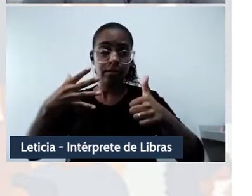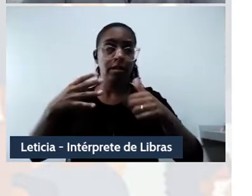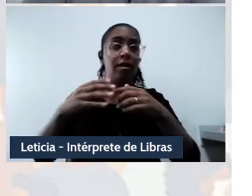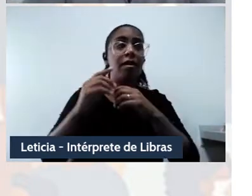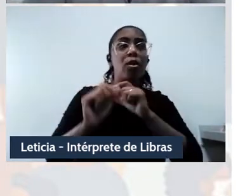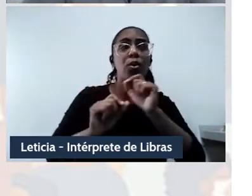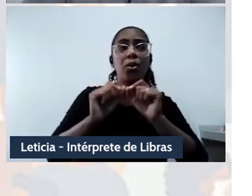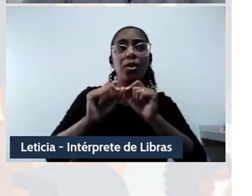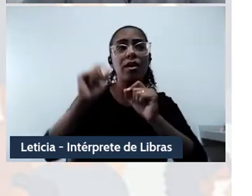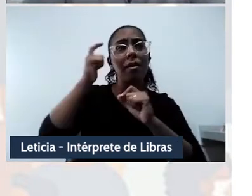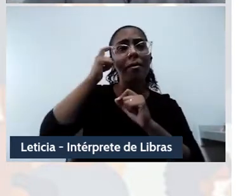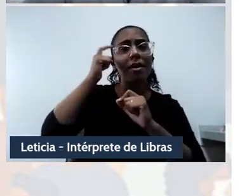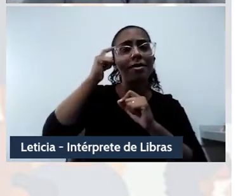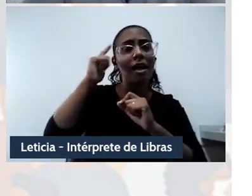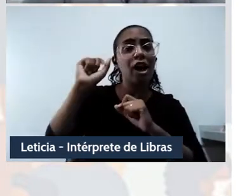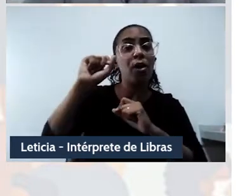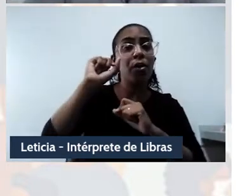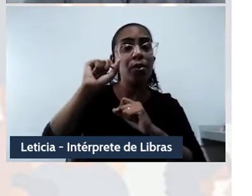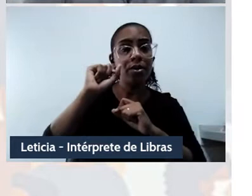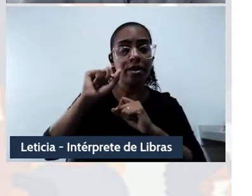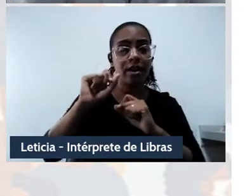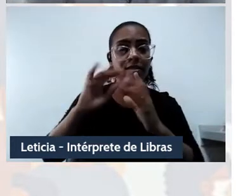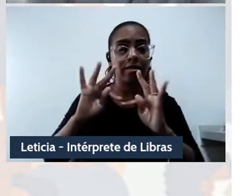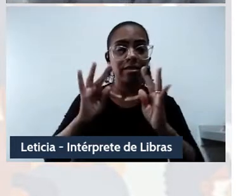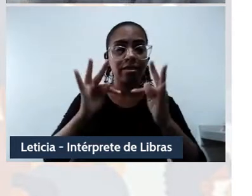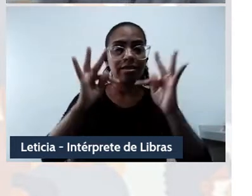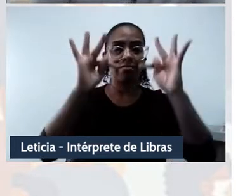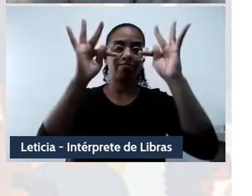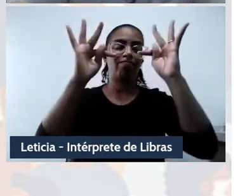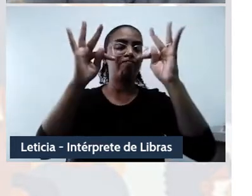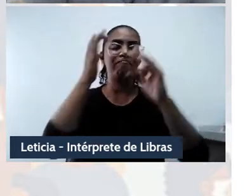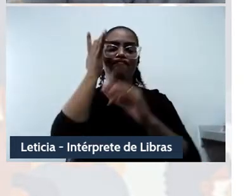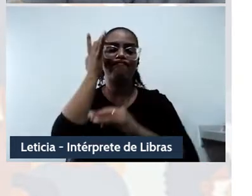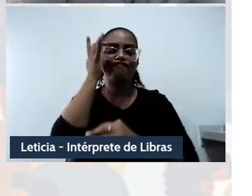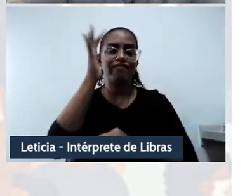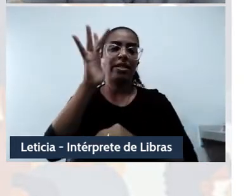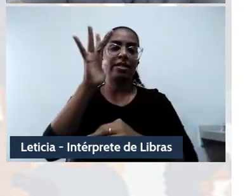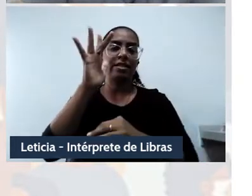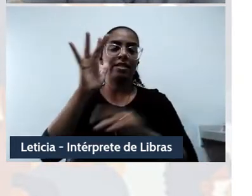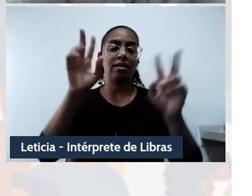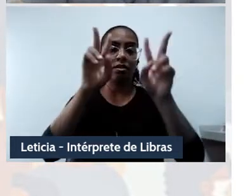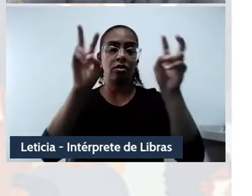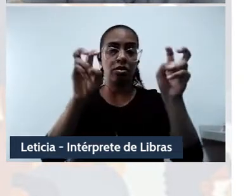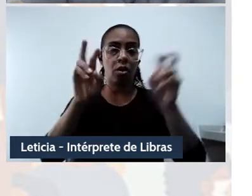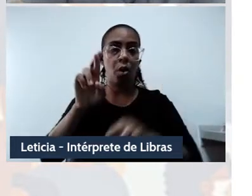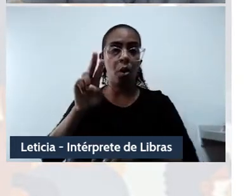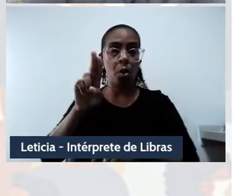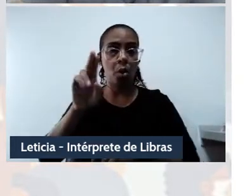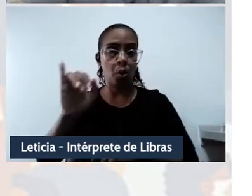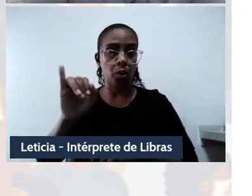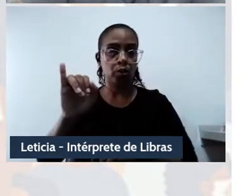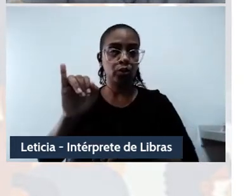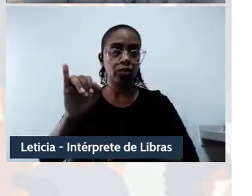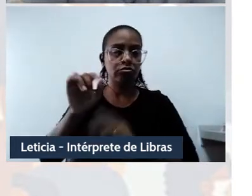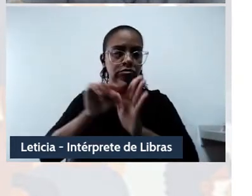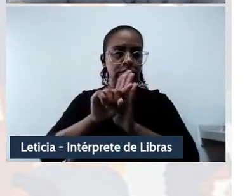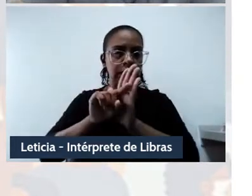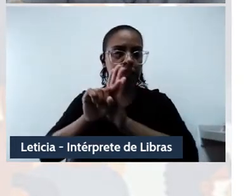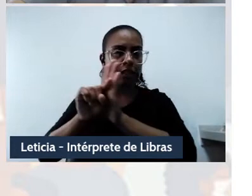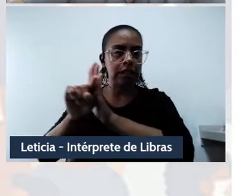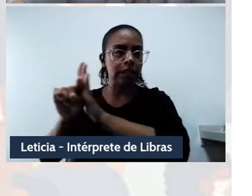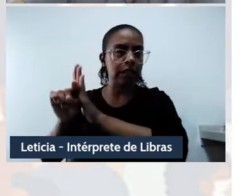da tecnologia. Abre aspas, Yuki Hui diz, um pluralismo ontológico só poderá ser